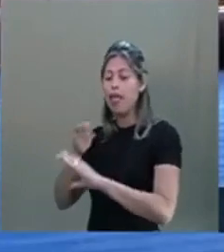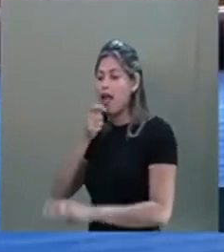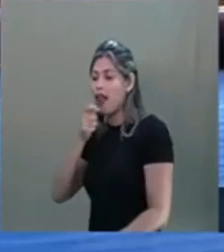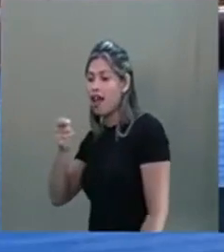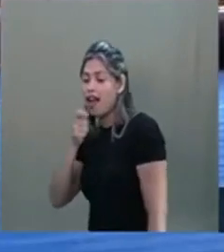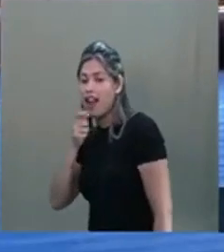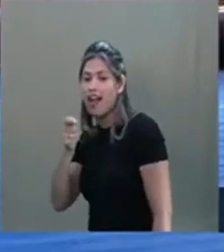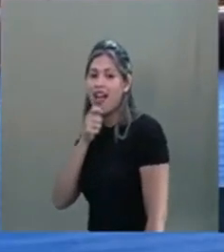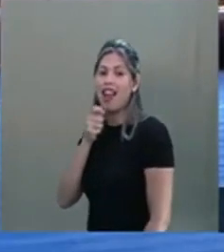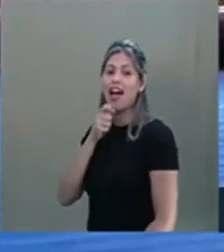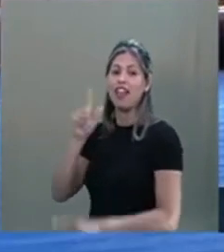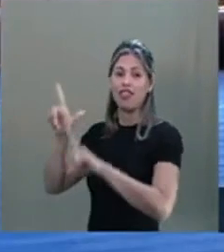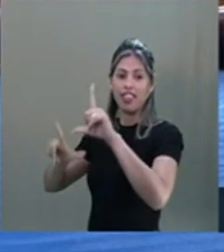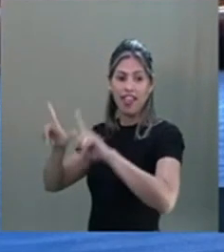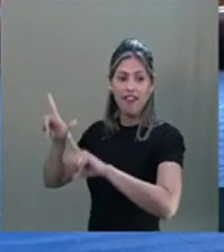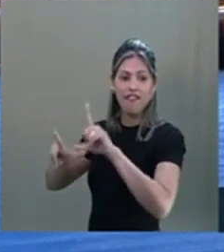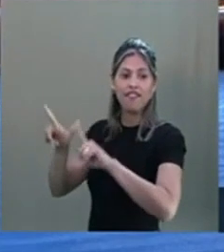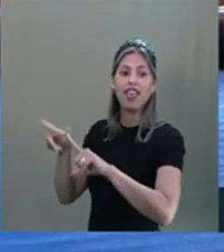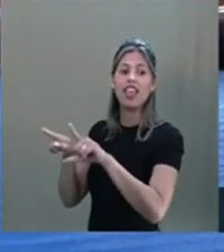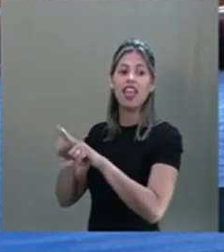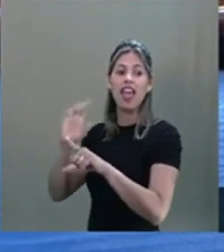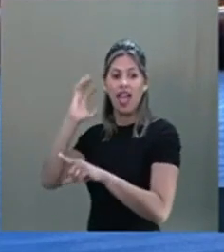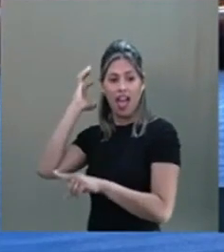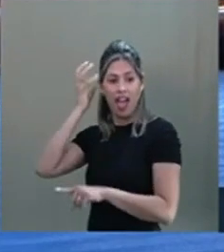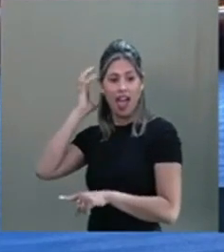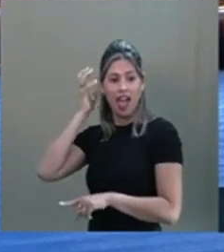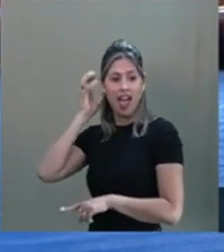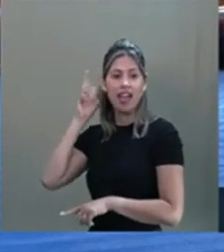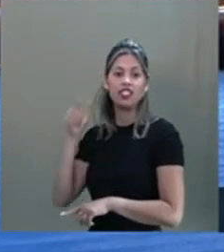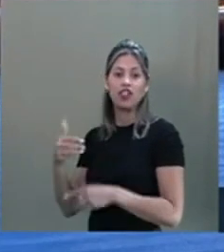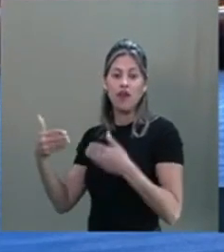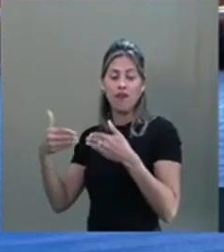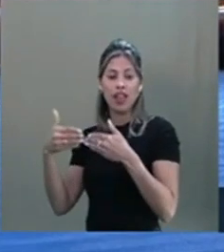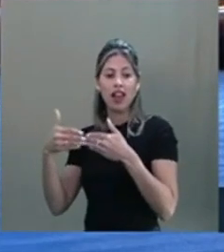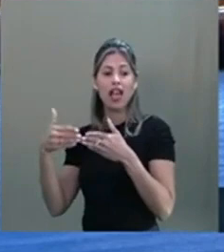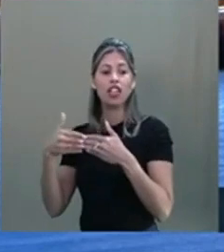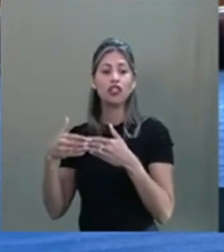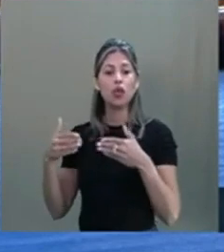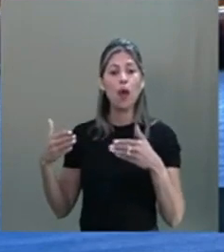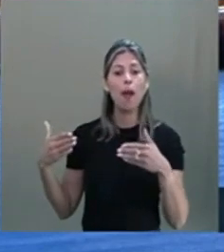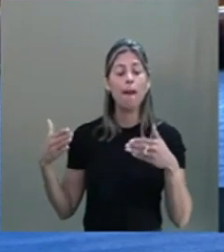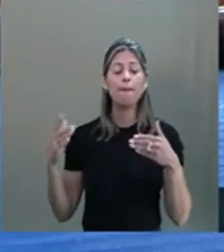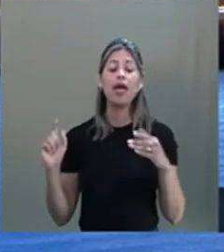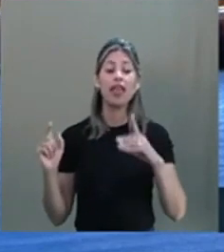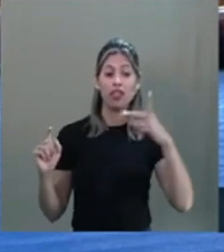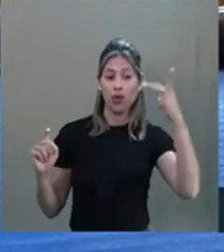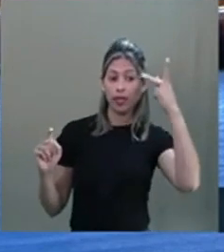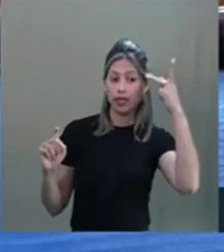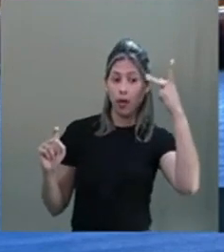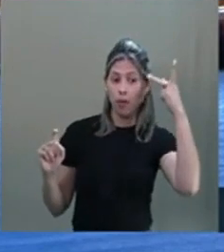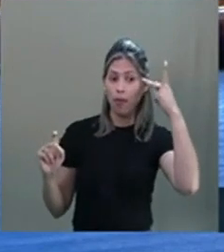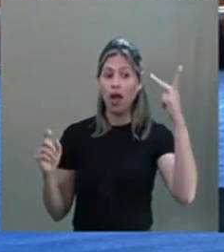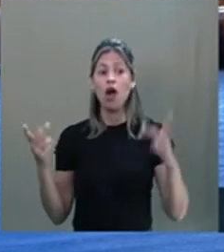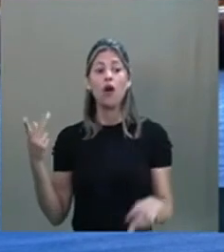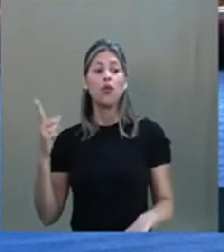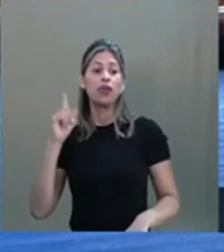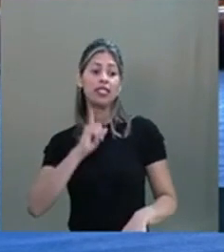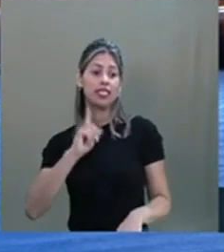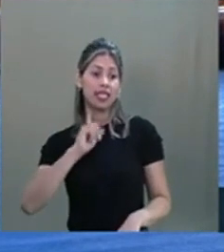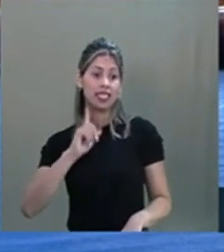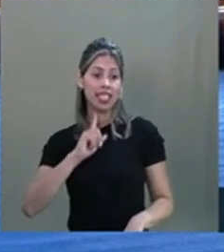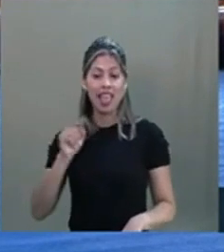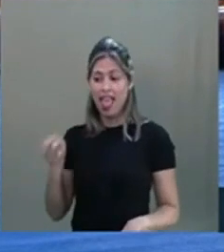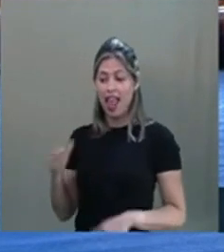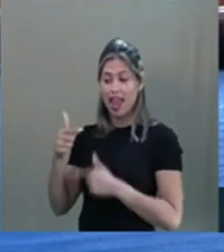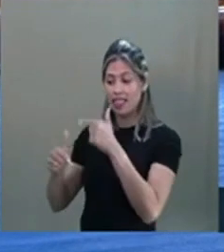TV, fica na ponte entre São Paulo e Santa Catarina, desenvolve um trabalho para o SBT lá de Santa Catarina.